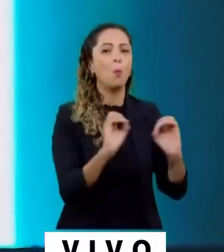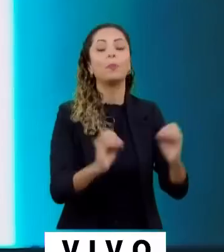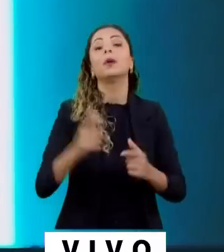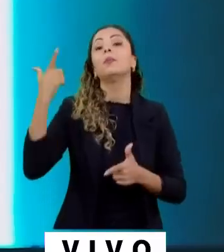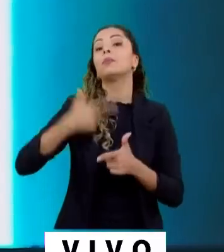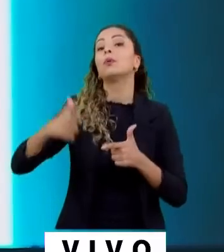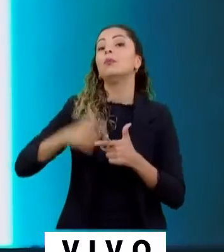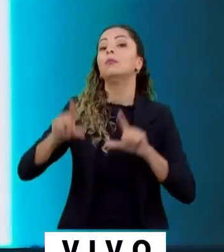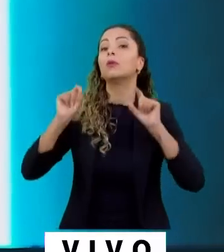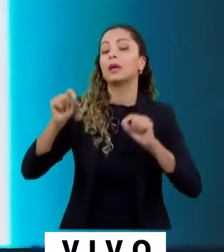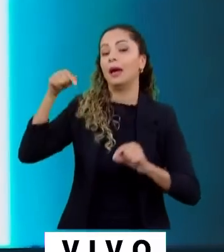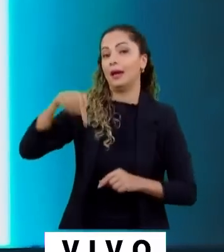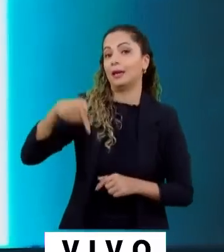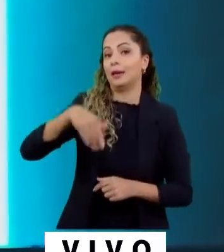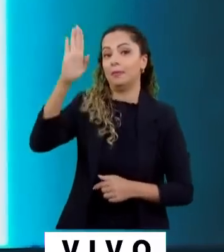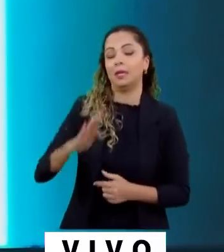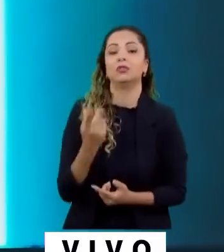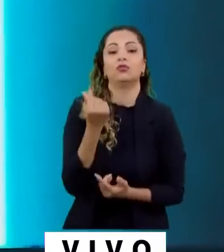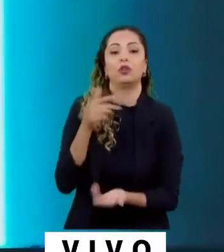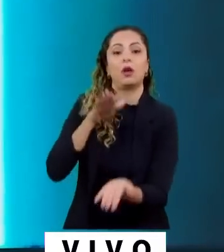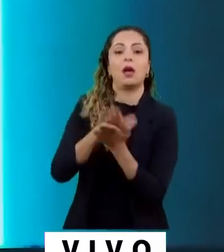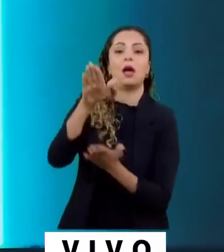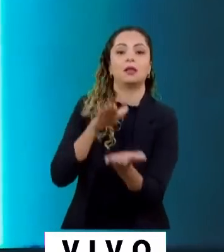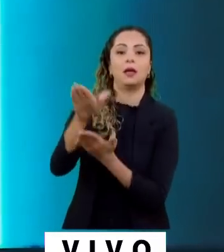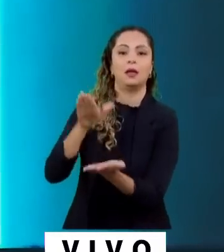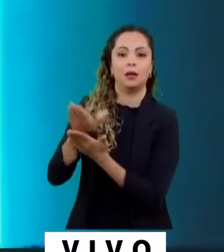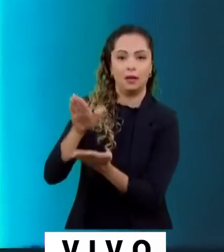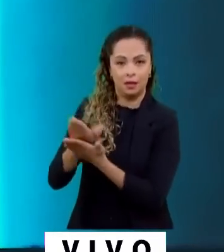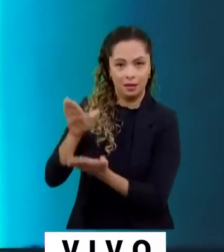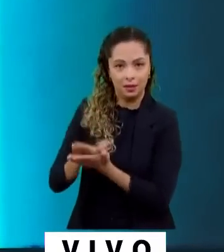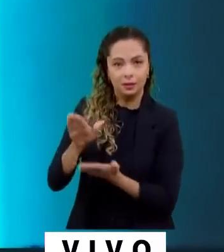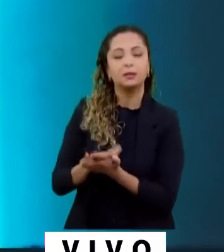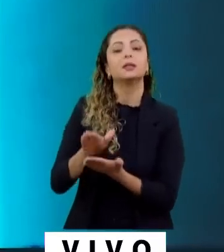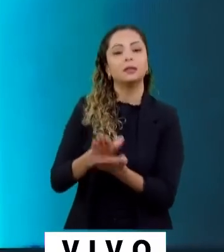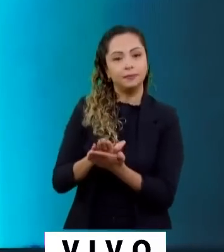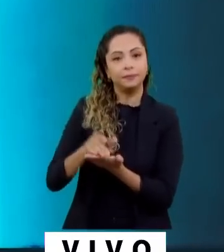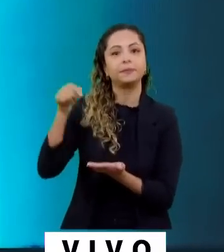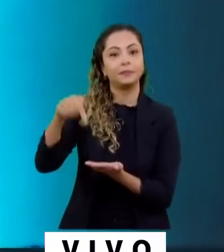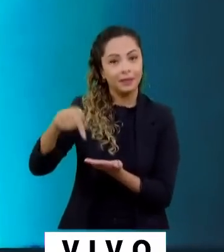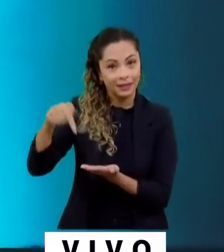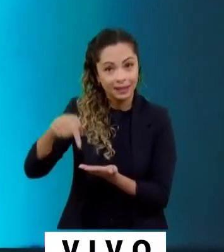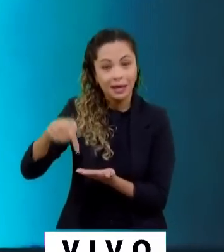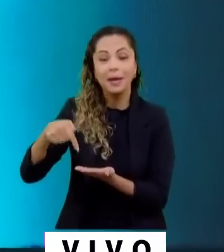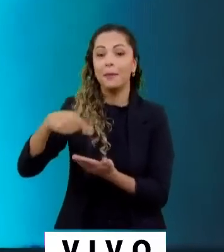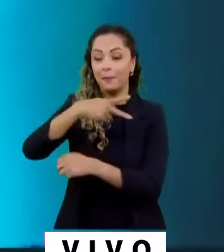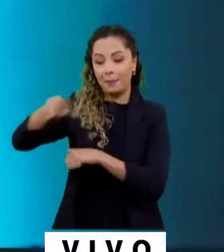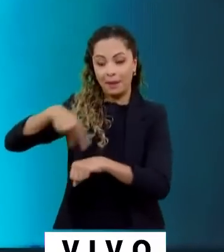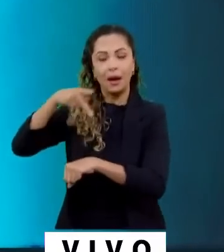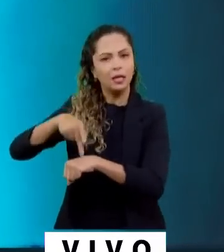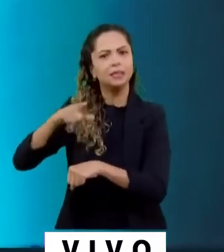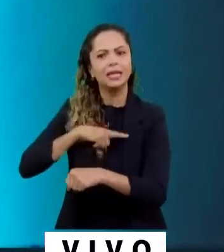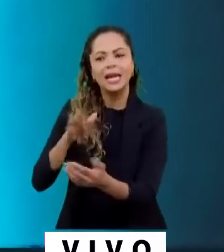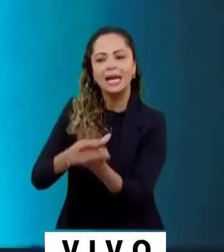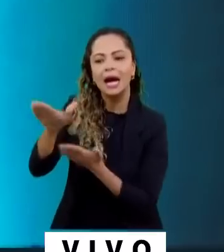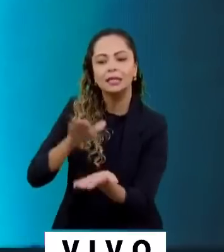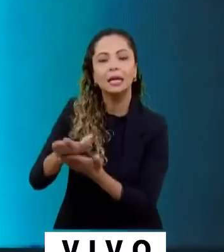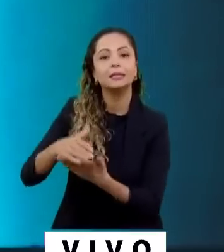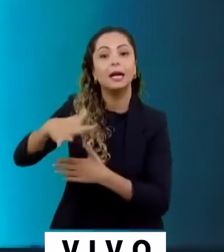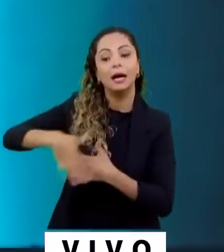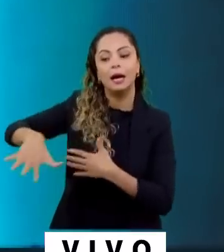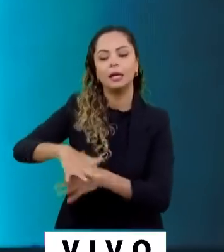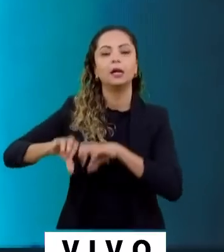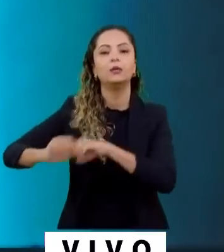muito, gasta como país de primeiro mundo na educação e entrega uma educação pífia. Está aí o resultado